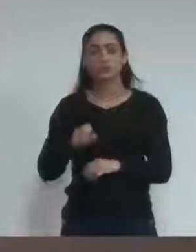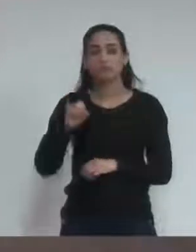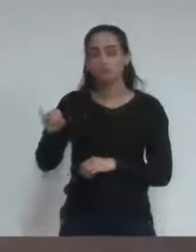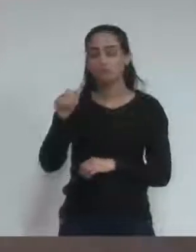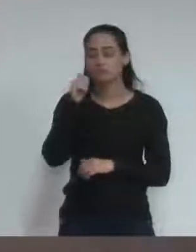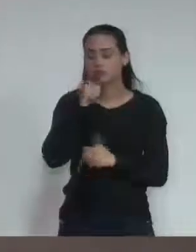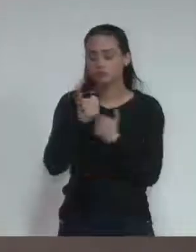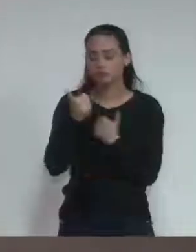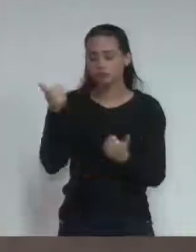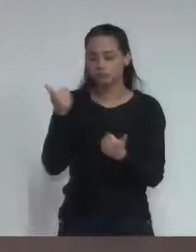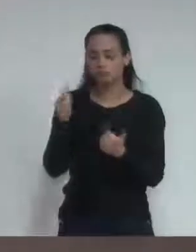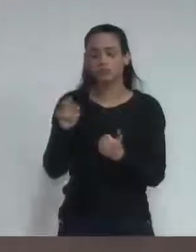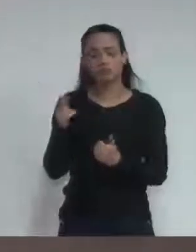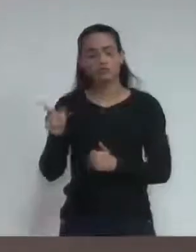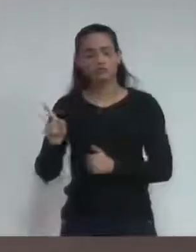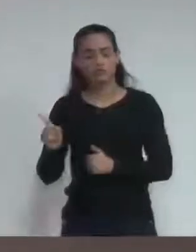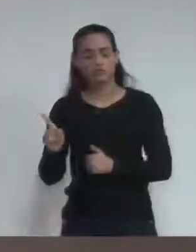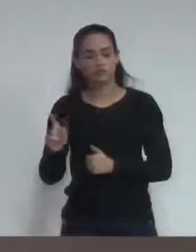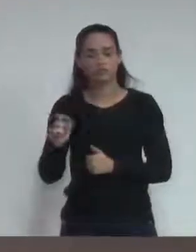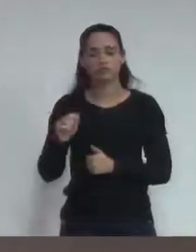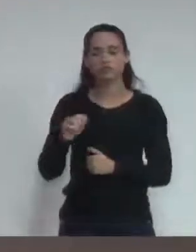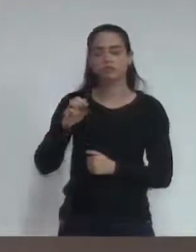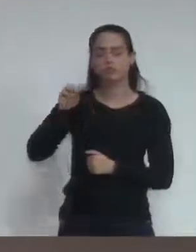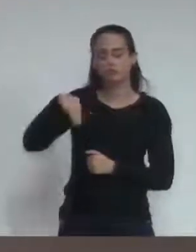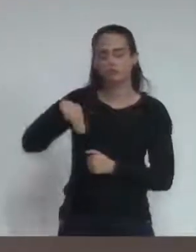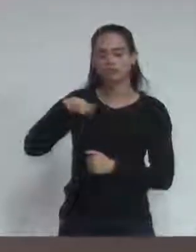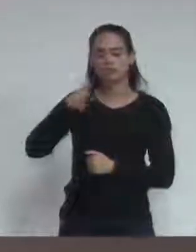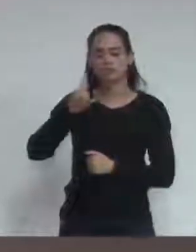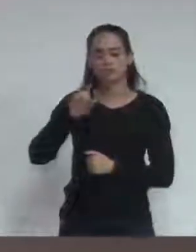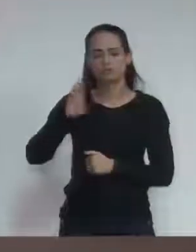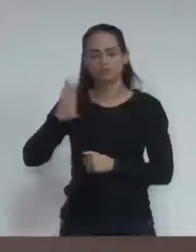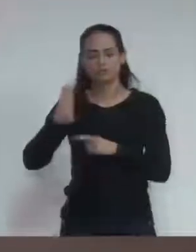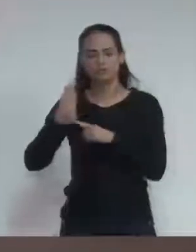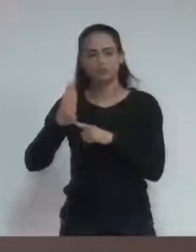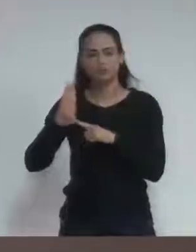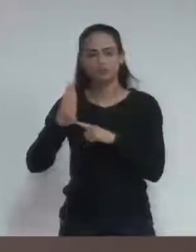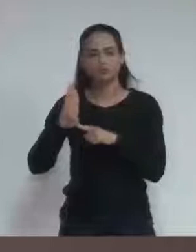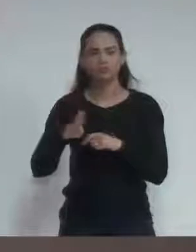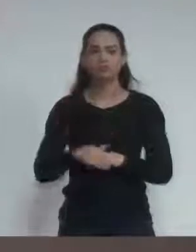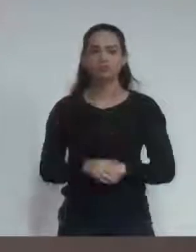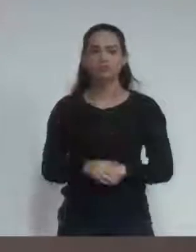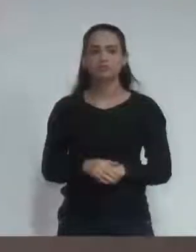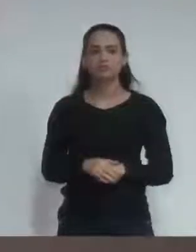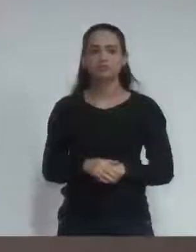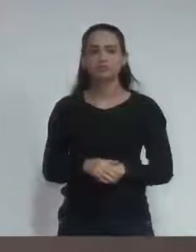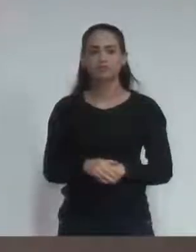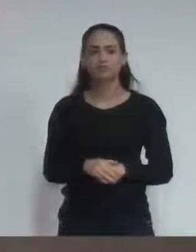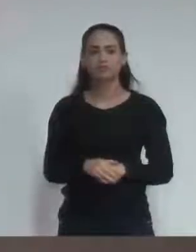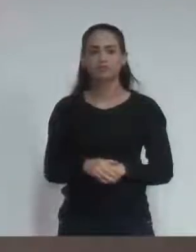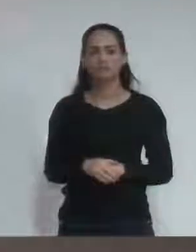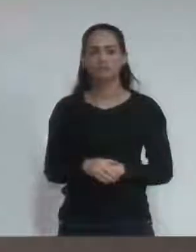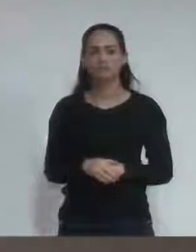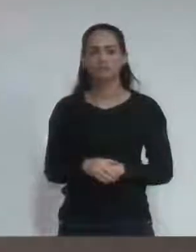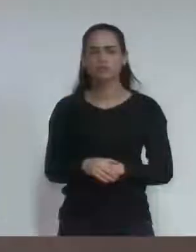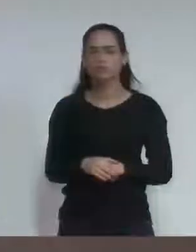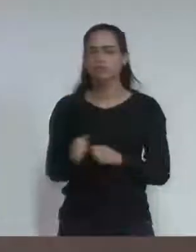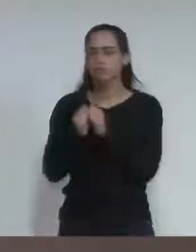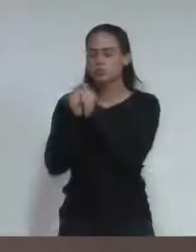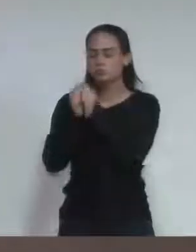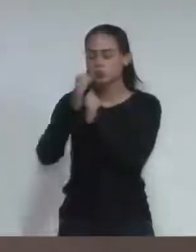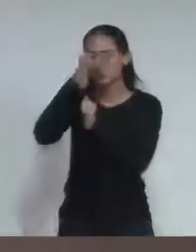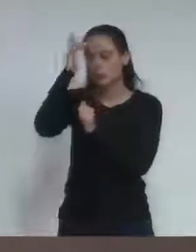coisa é certa. O MDB não quer nenhuma secretaria e nenhum cargo nessa administração. Se acontecer de ela assumir,